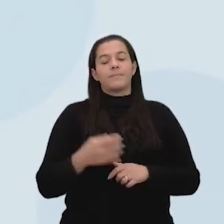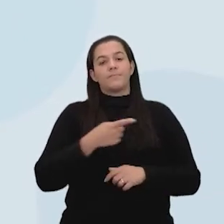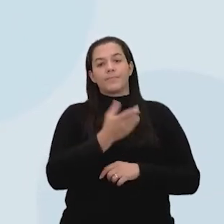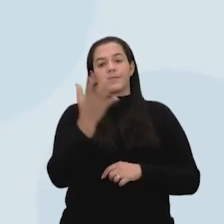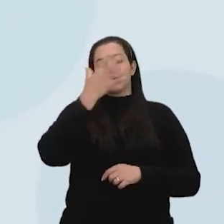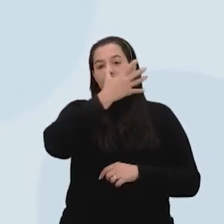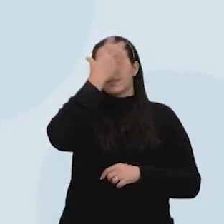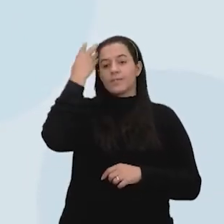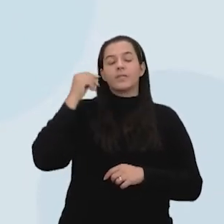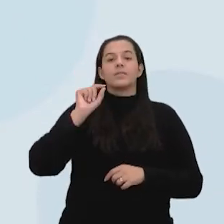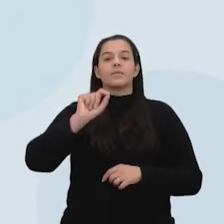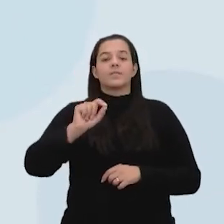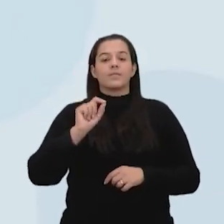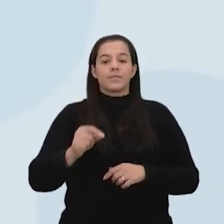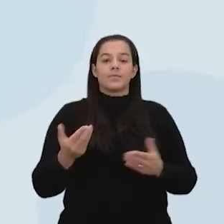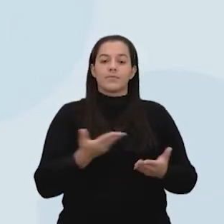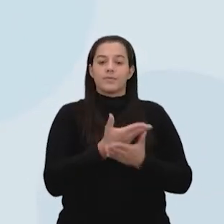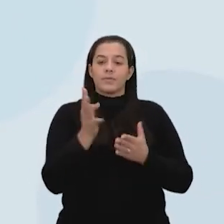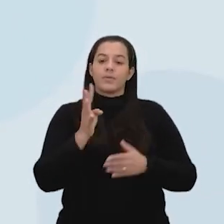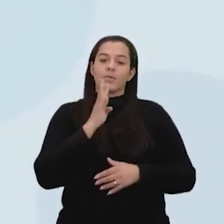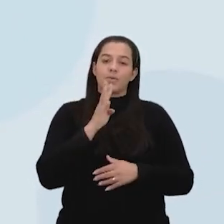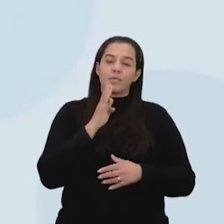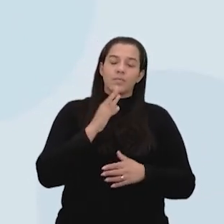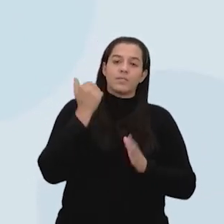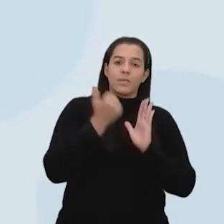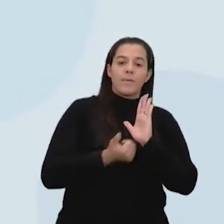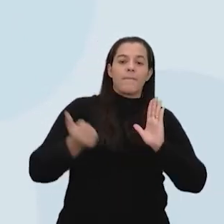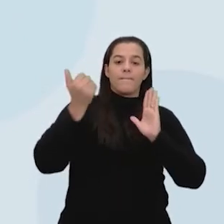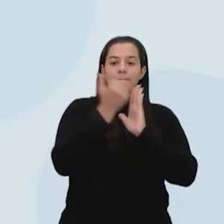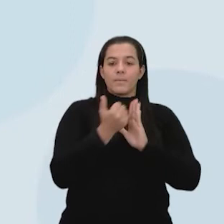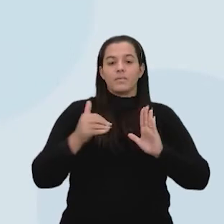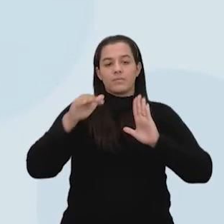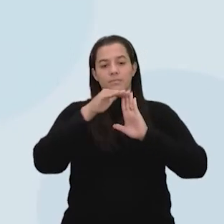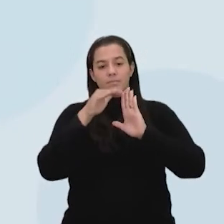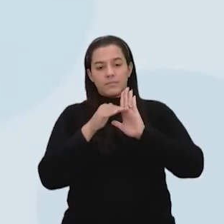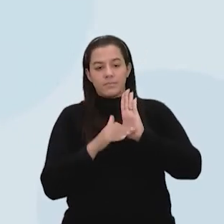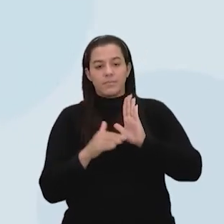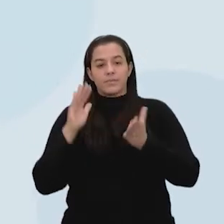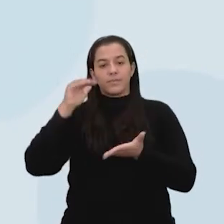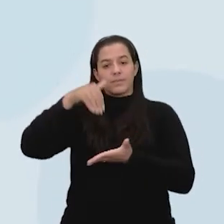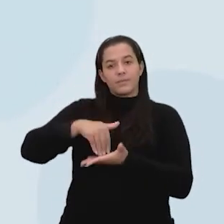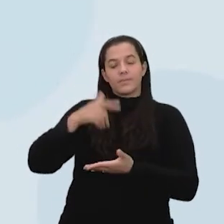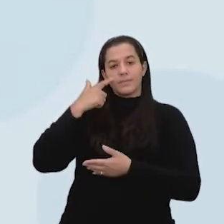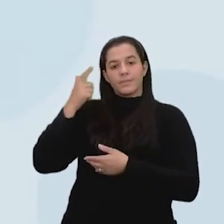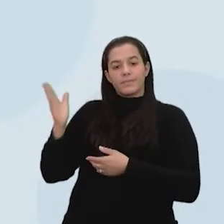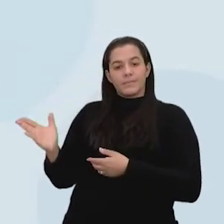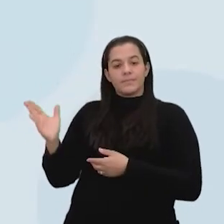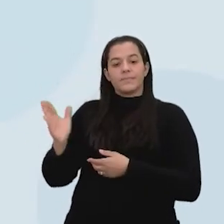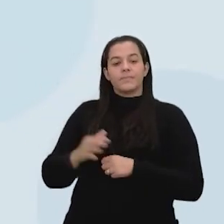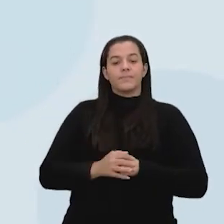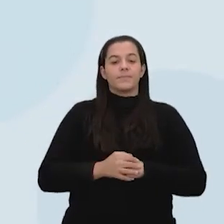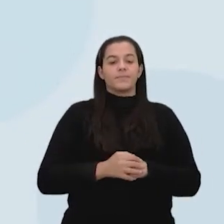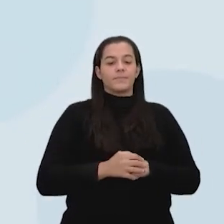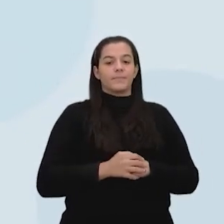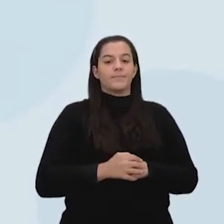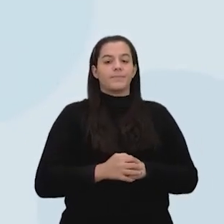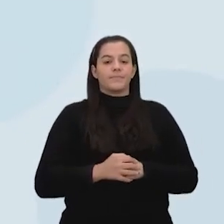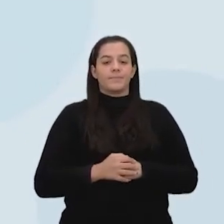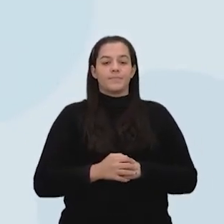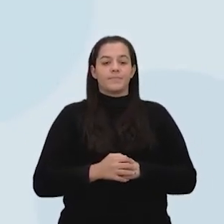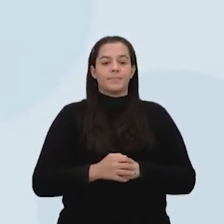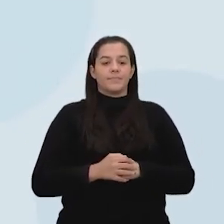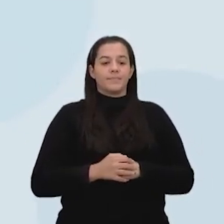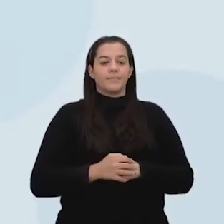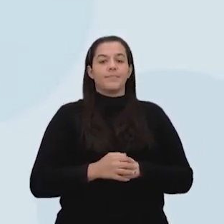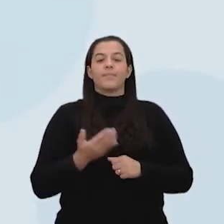se esqueçam aí de conhecer as nossas referências aqui no final, ó, tem um monte de referência, vou passar rapidinho. Eu estou